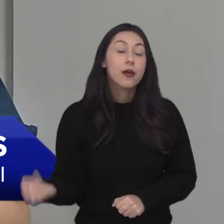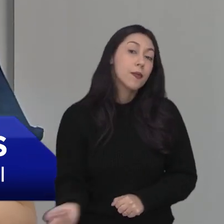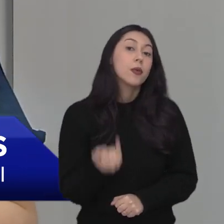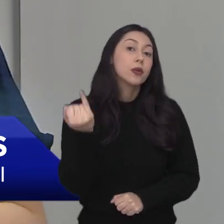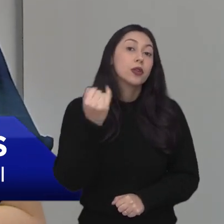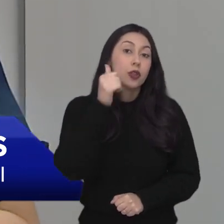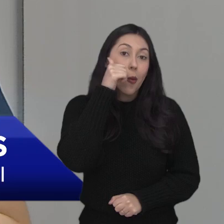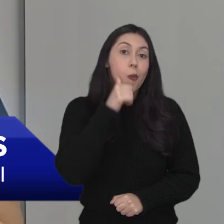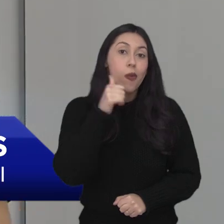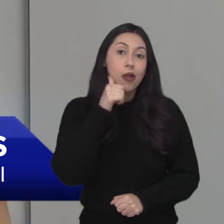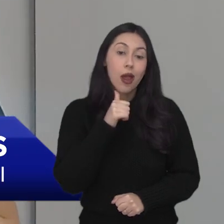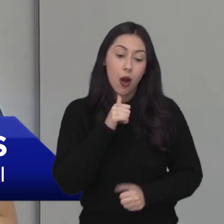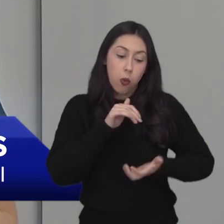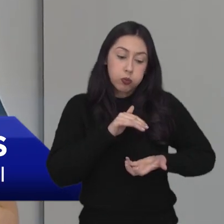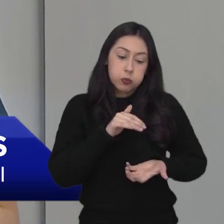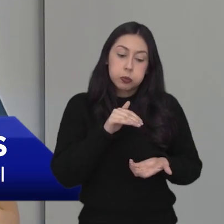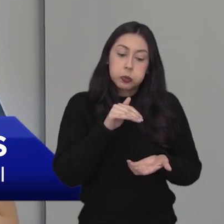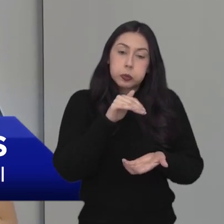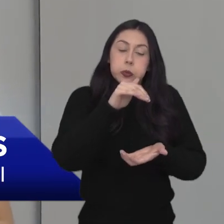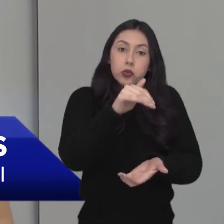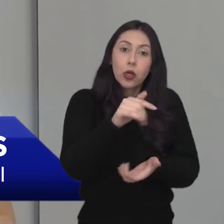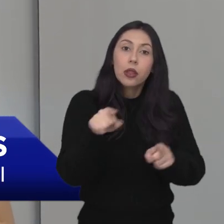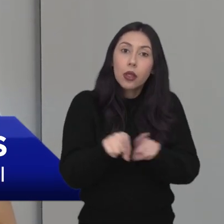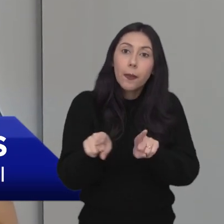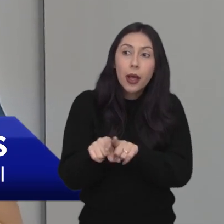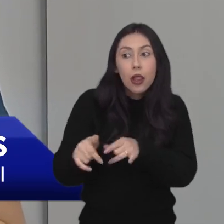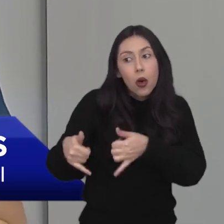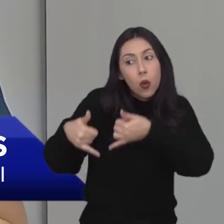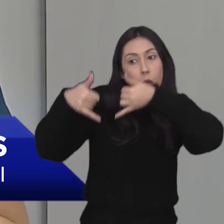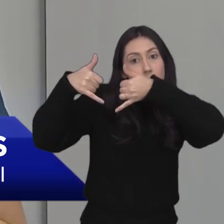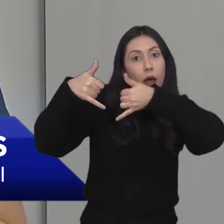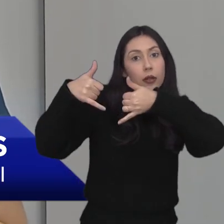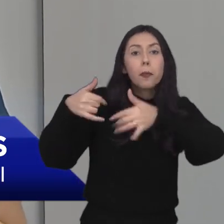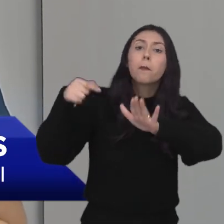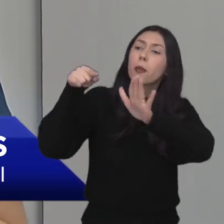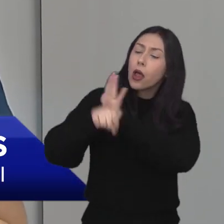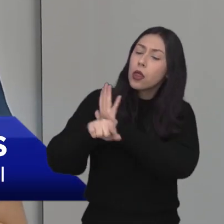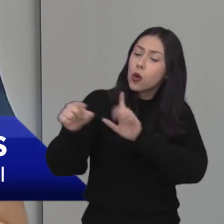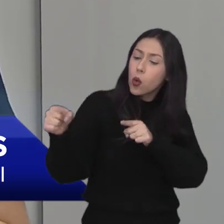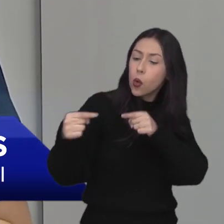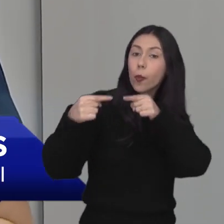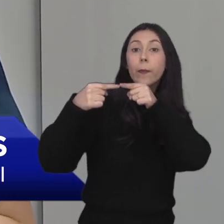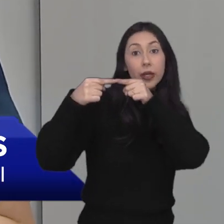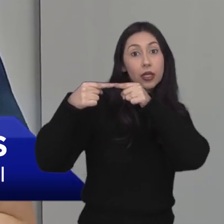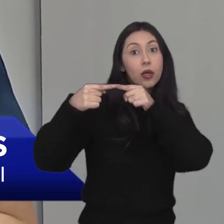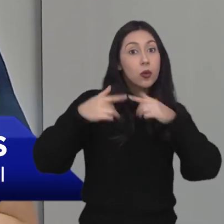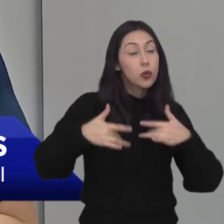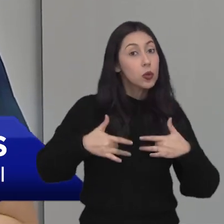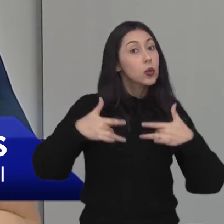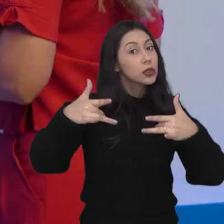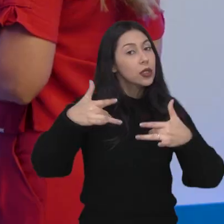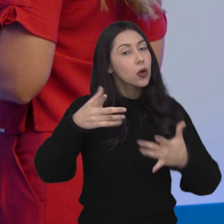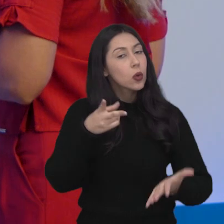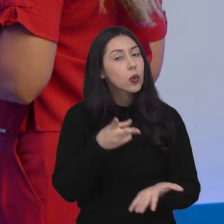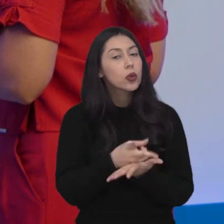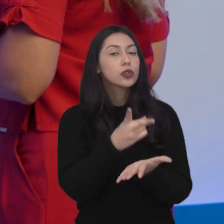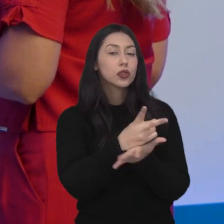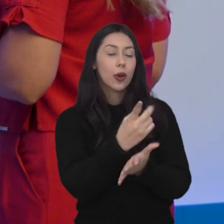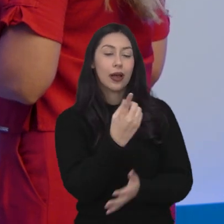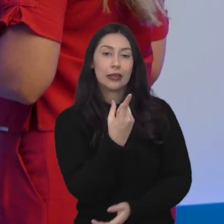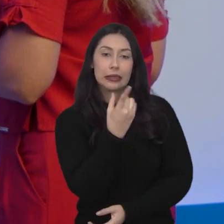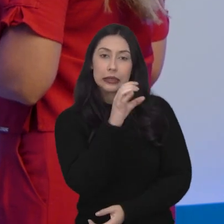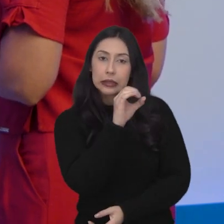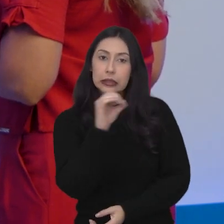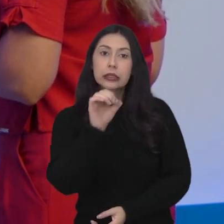disse. É importante que as mulheres façam essa doação, entrem em contato com o banco de leite para saber se elas se enquadram no perfil de doação para manter esse